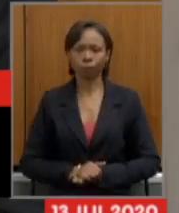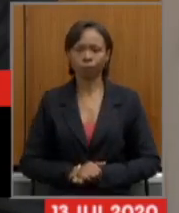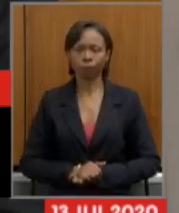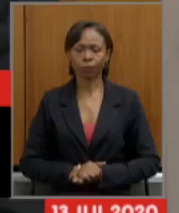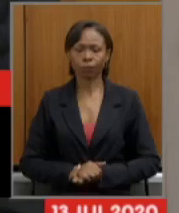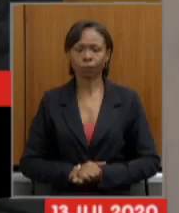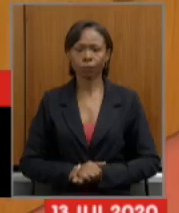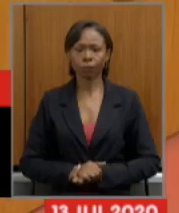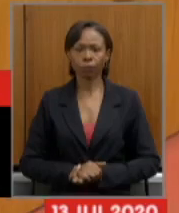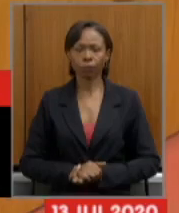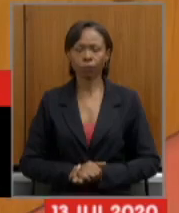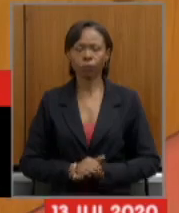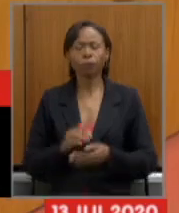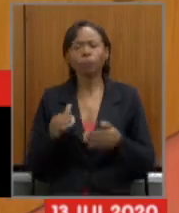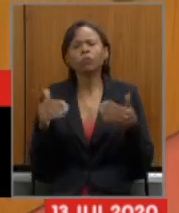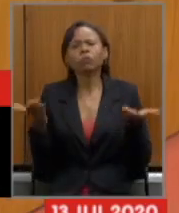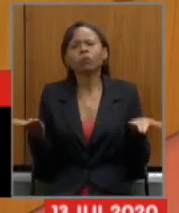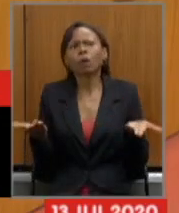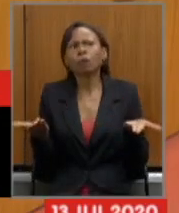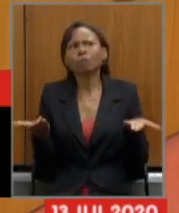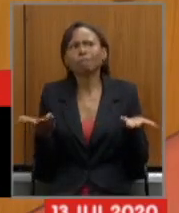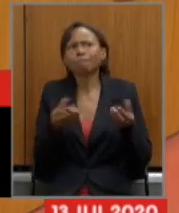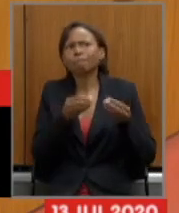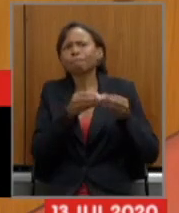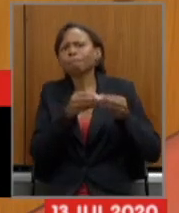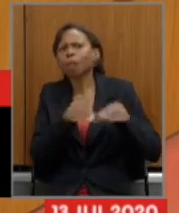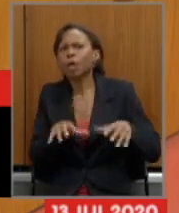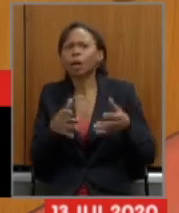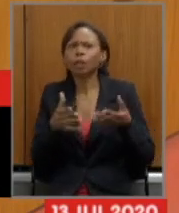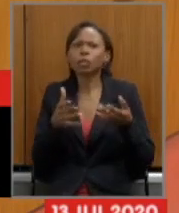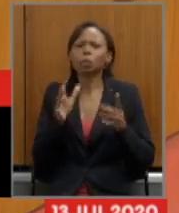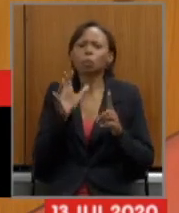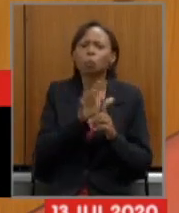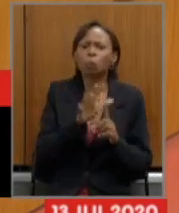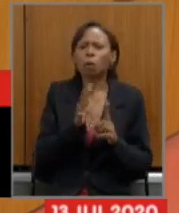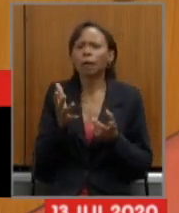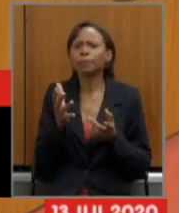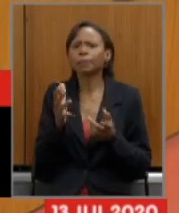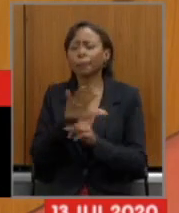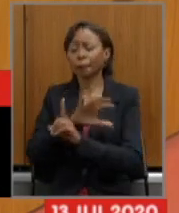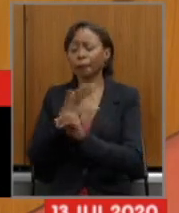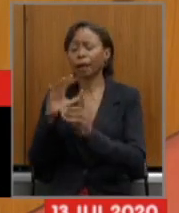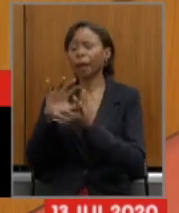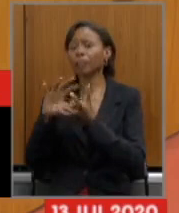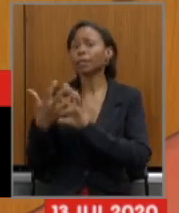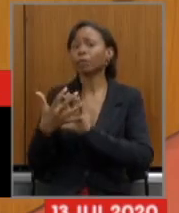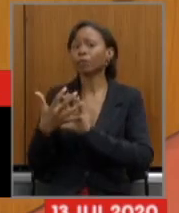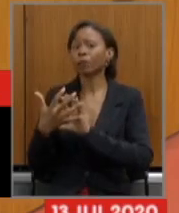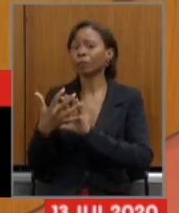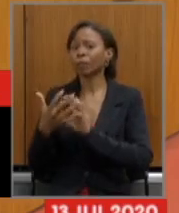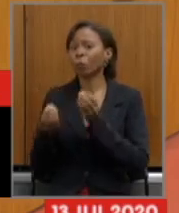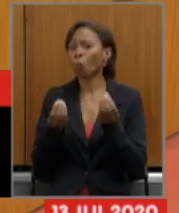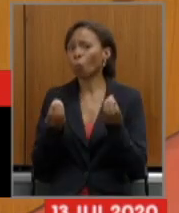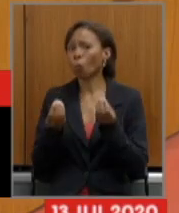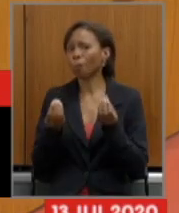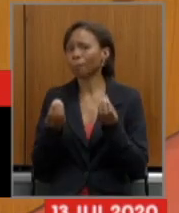qual é o impacto previsto das reformas em